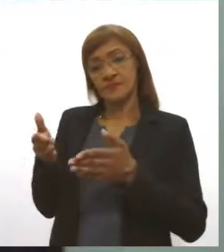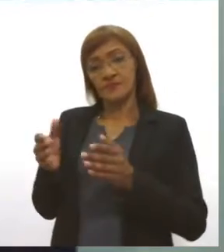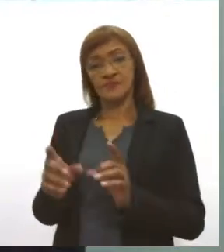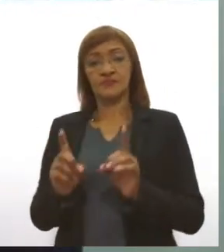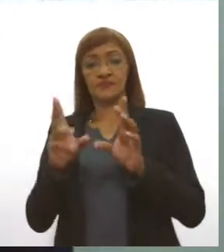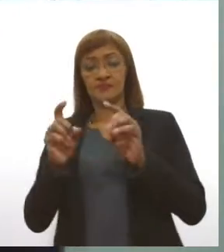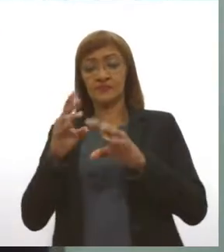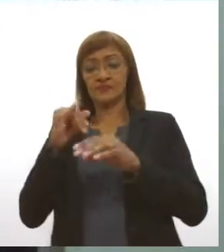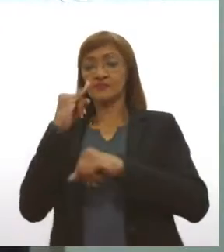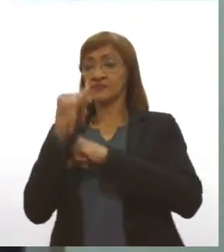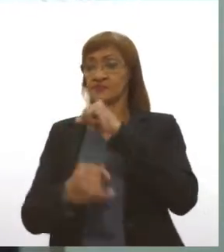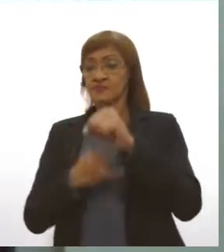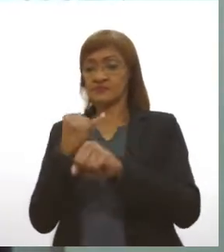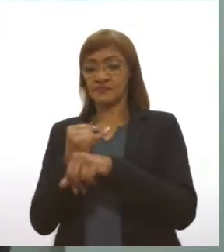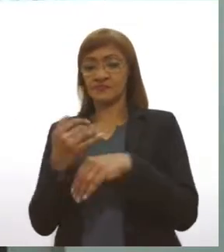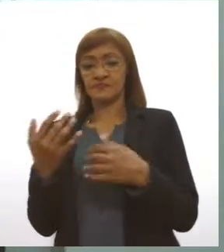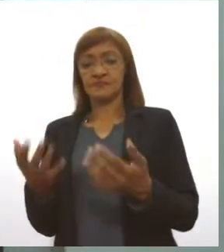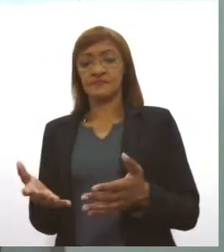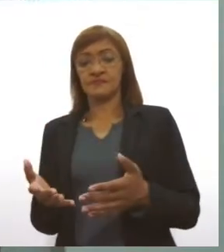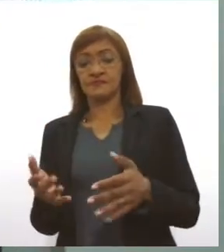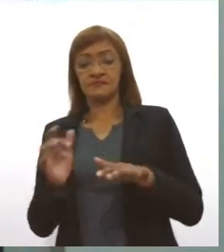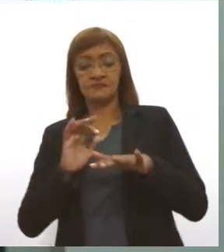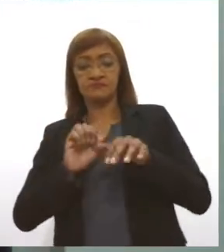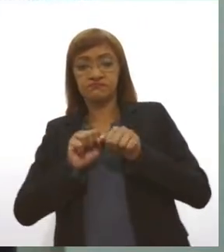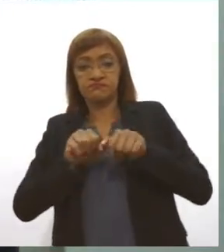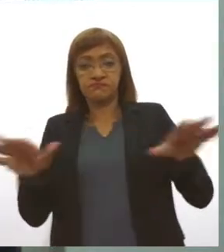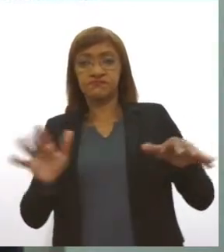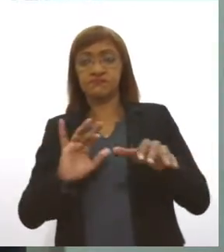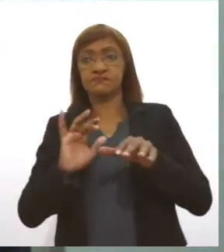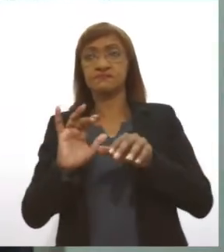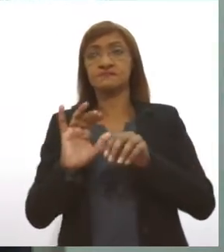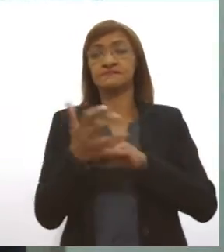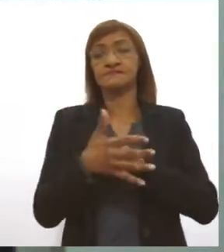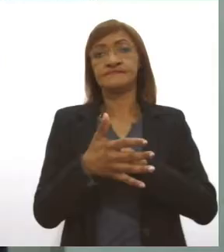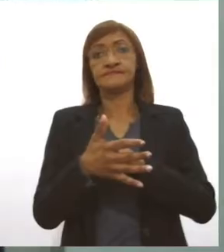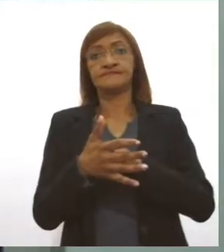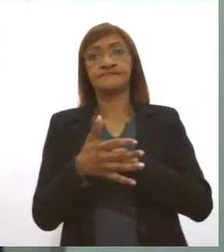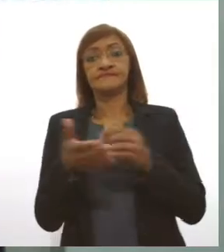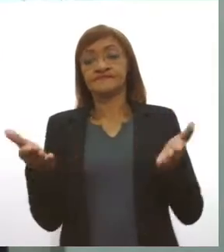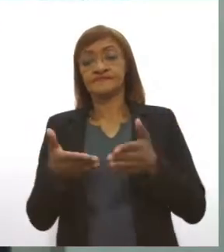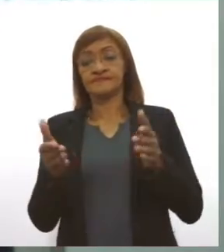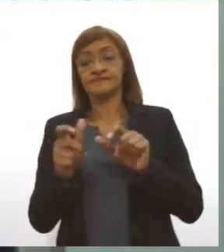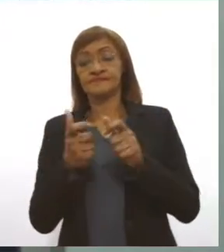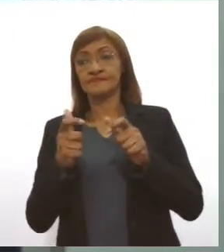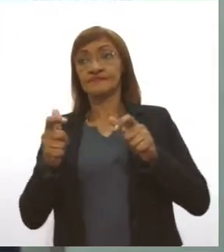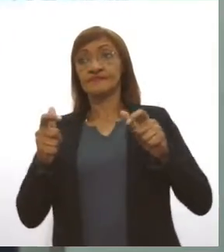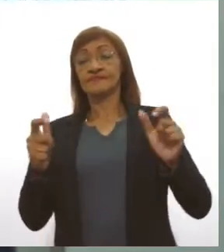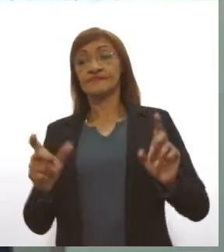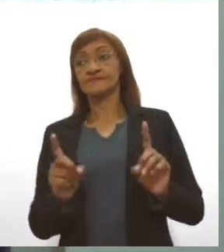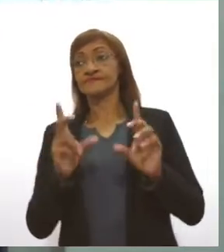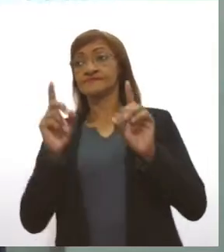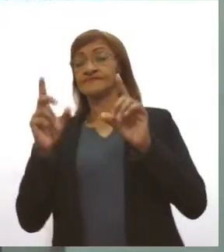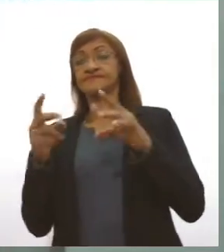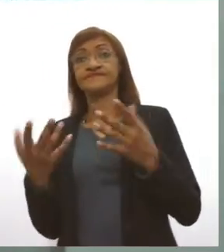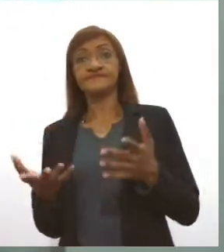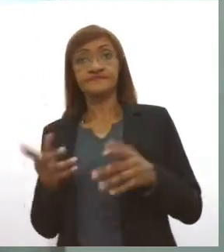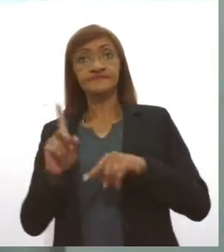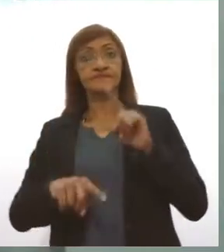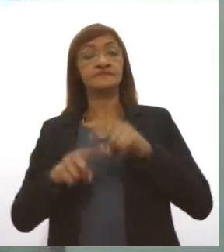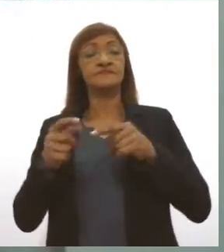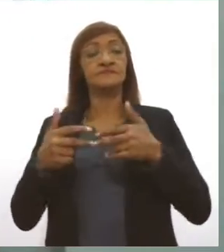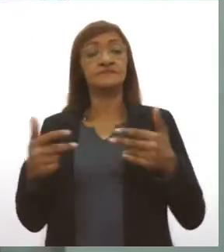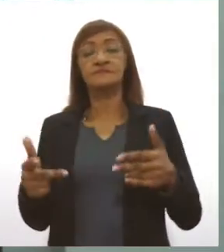mais nesse período de pandemia, tem crescido absurdamente. E para quem vai fazer uma compra